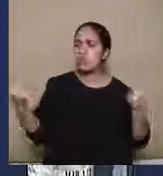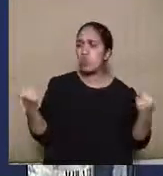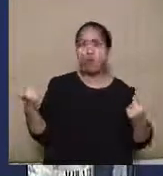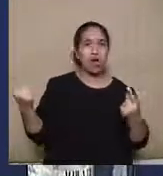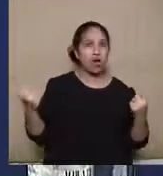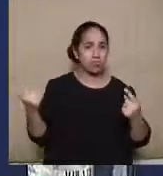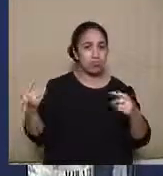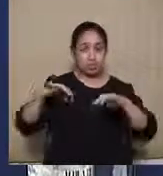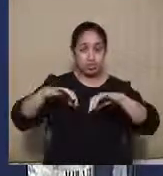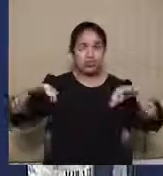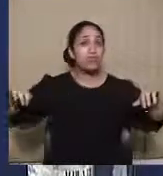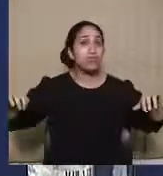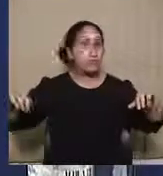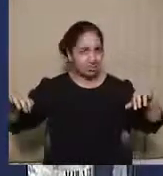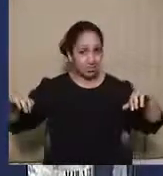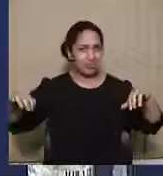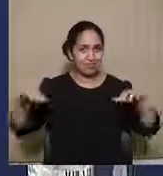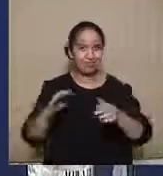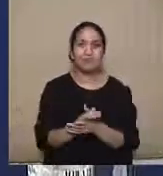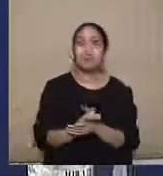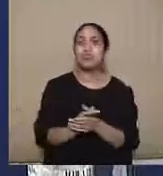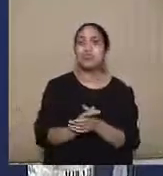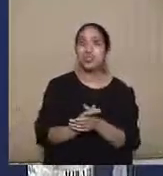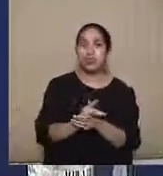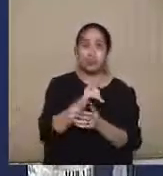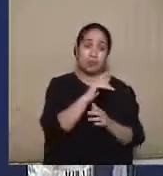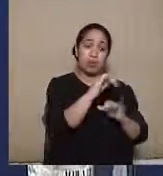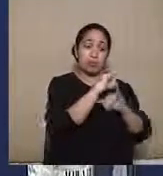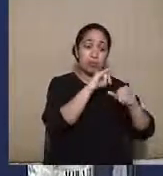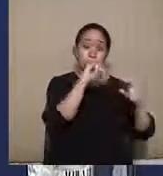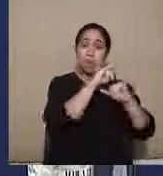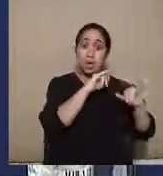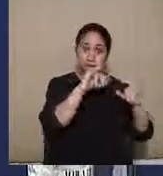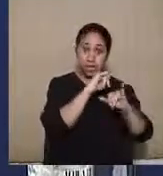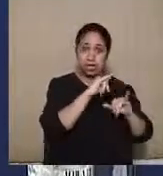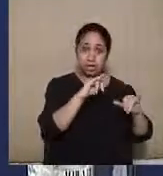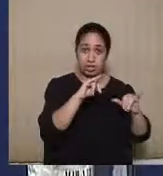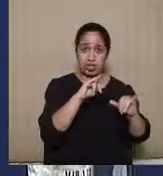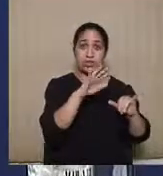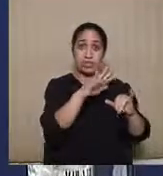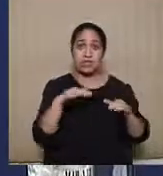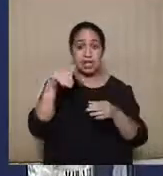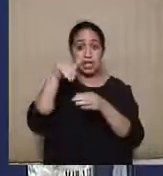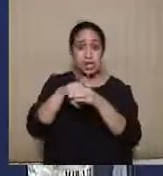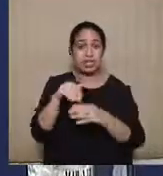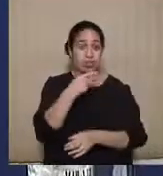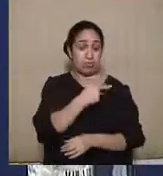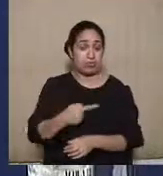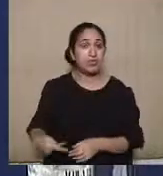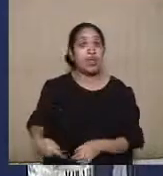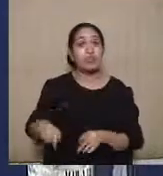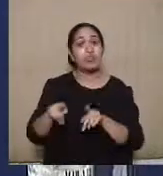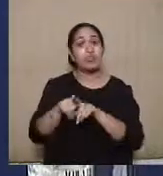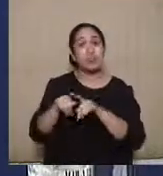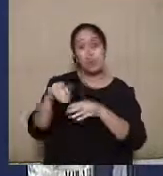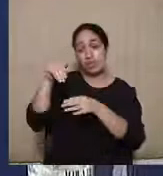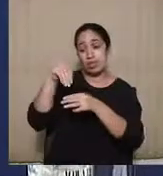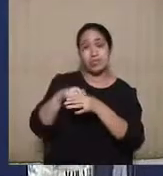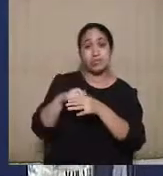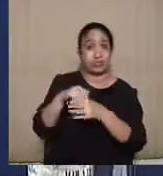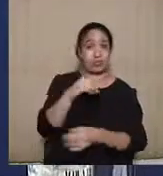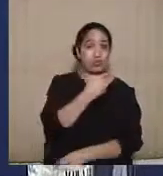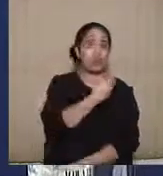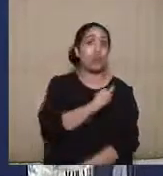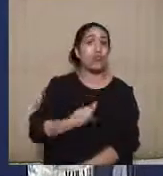uma divisão, por exemplo, no mesmo artefato, de uma propaganda que atinja as eleições presidenciais e também a eleição de